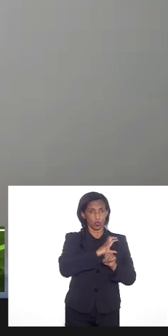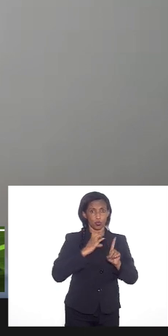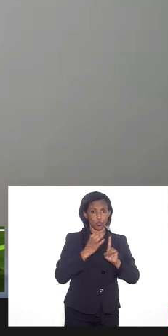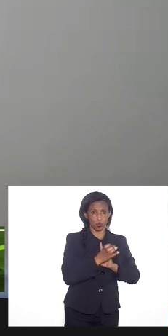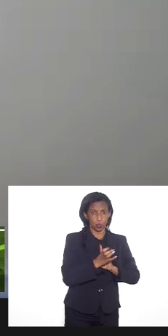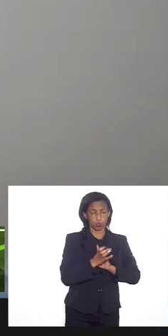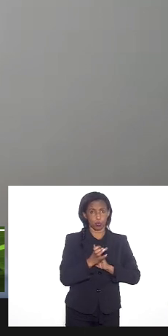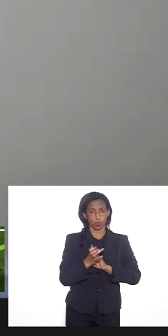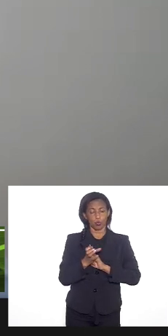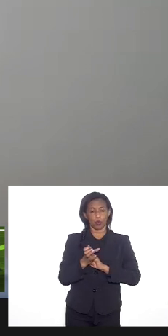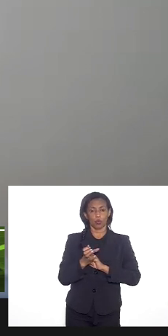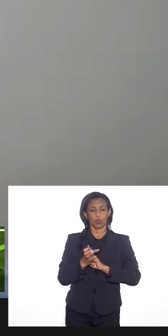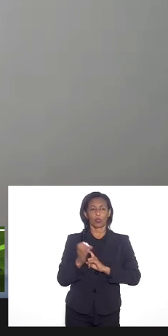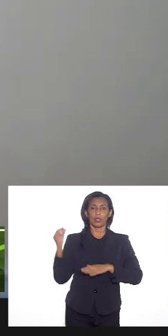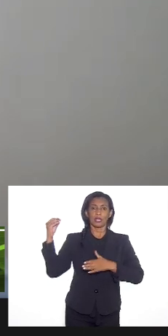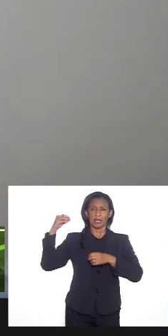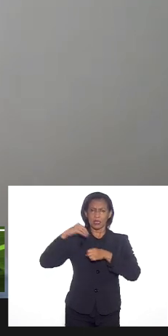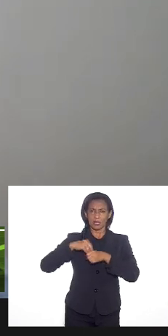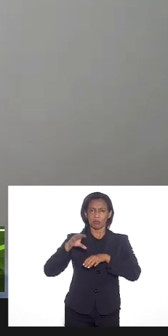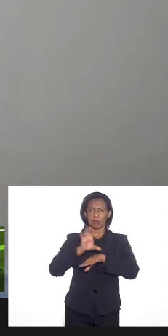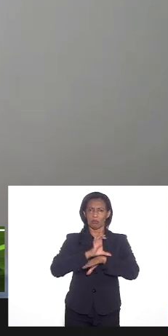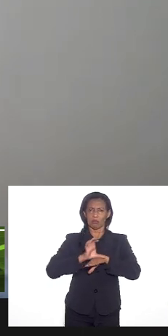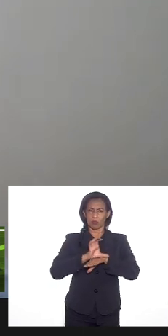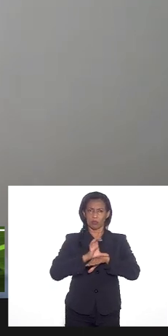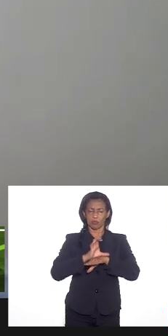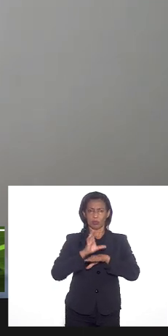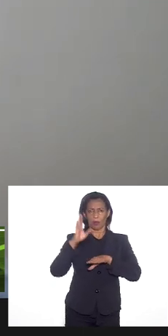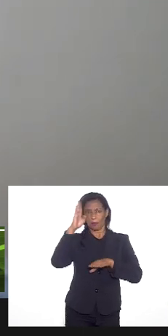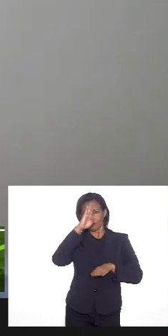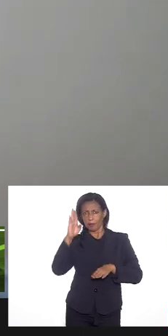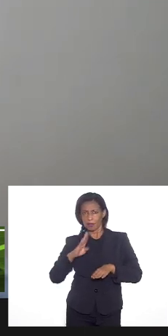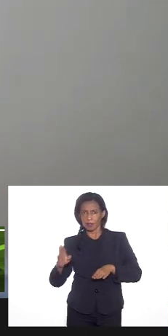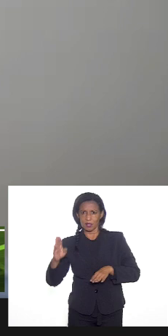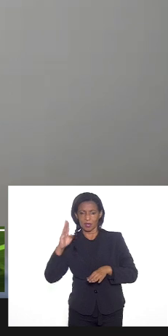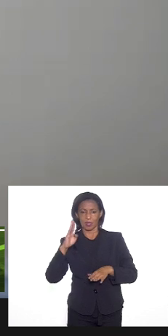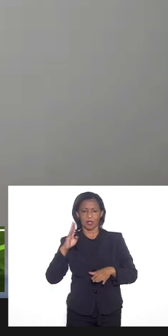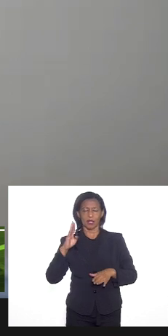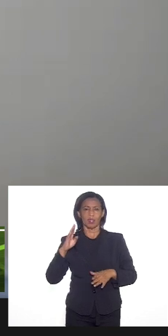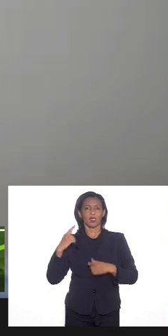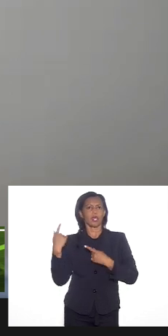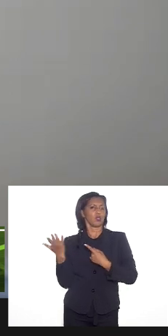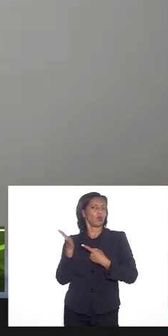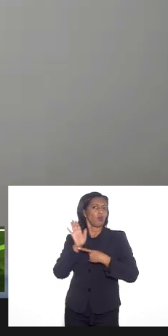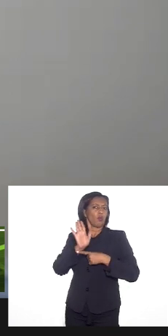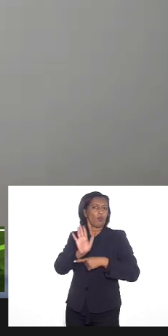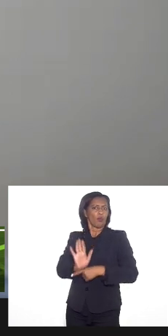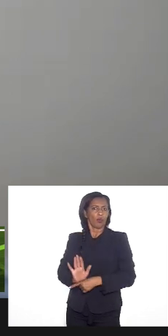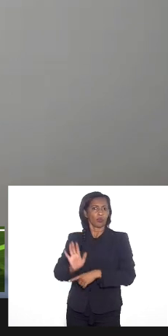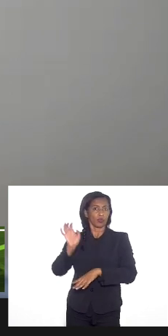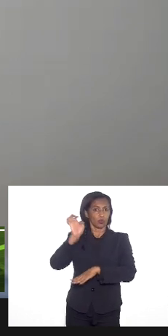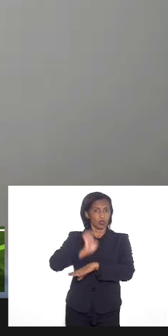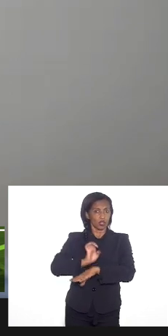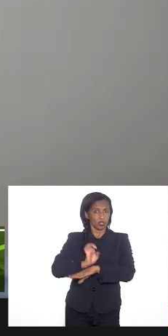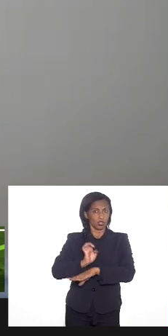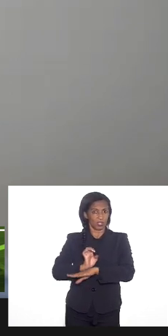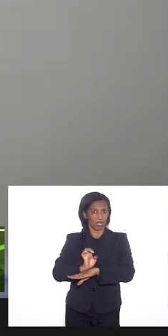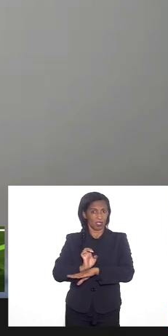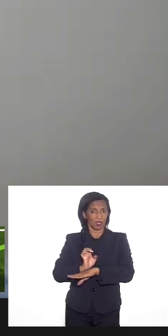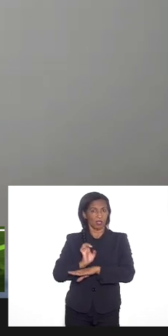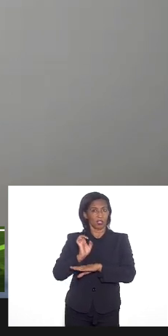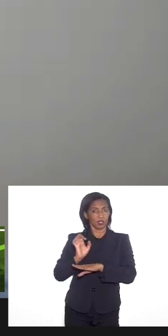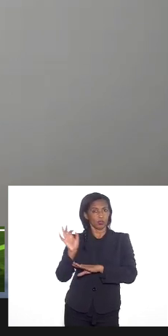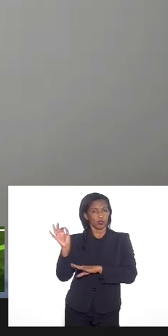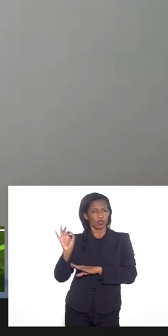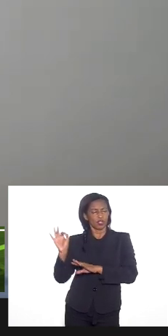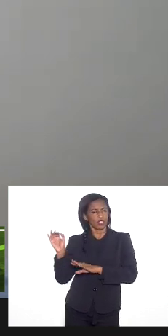garantidas na Constituição brasileira isso não ocorre no Brasil que revela que o nosso Estado democrático de direito te ajuda é na verdade uma